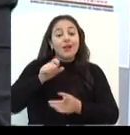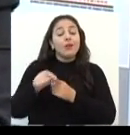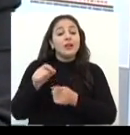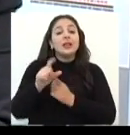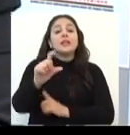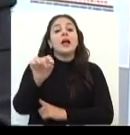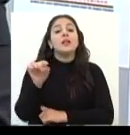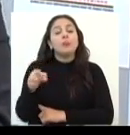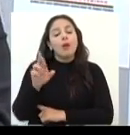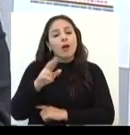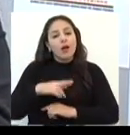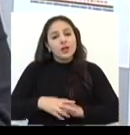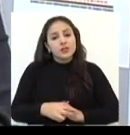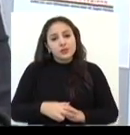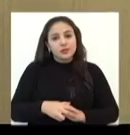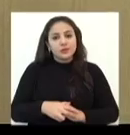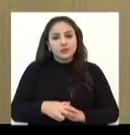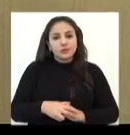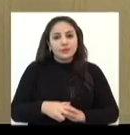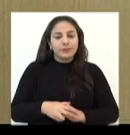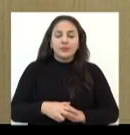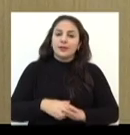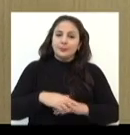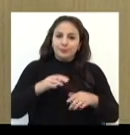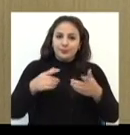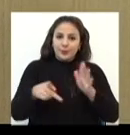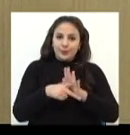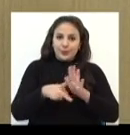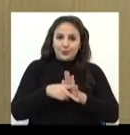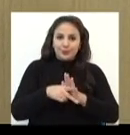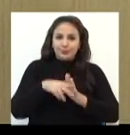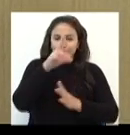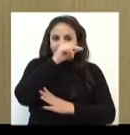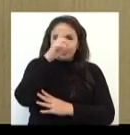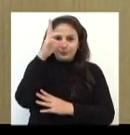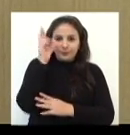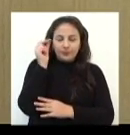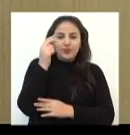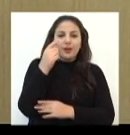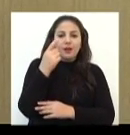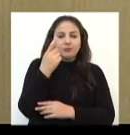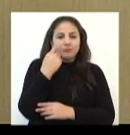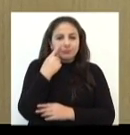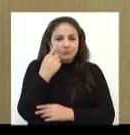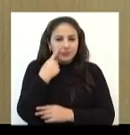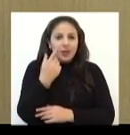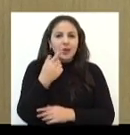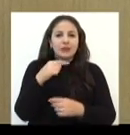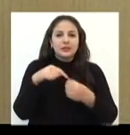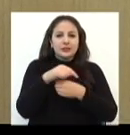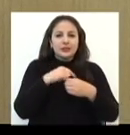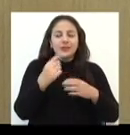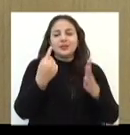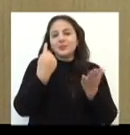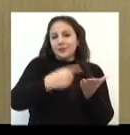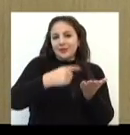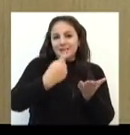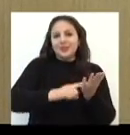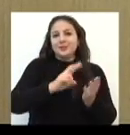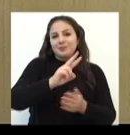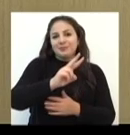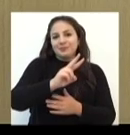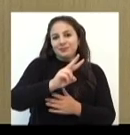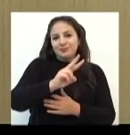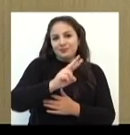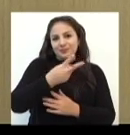está sendo alocado por R$ 10 mil por mês. A etapa municipal da Conferência das Cidades está marcada para os dois primeiros